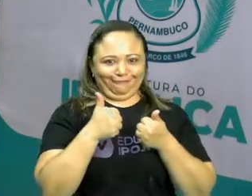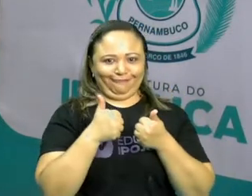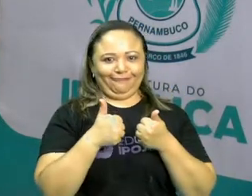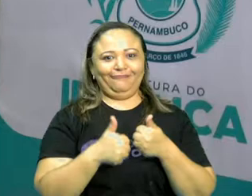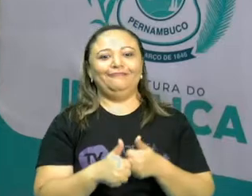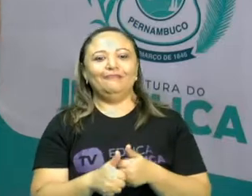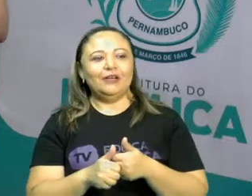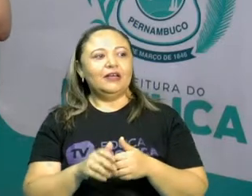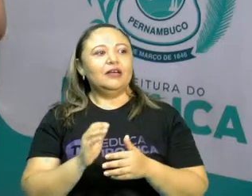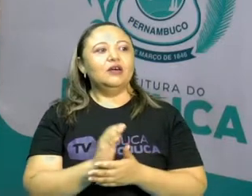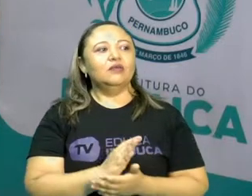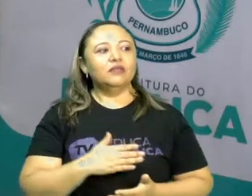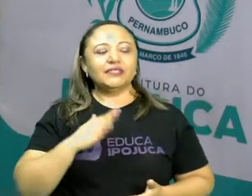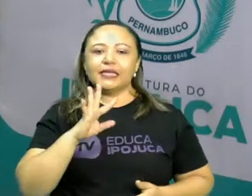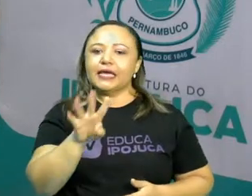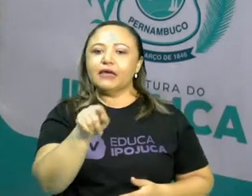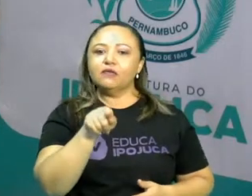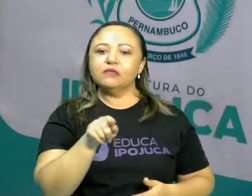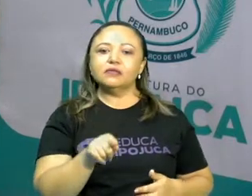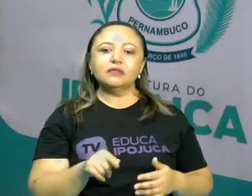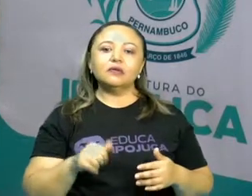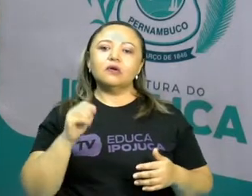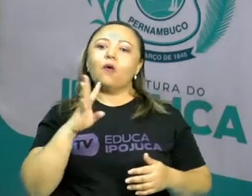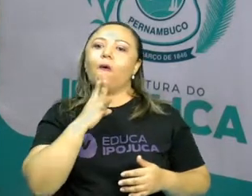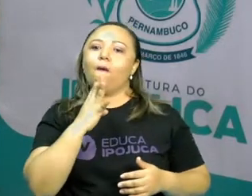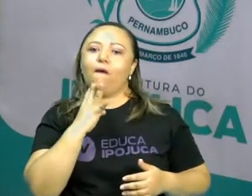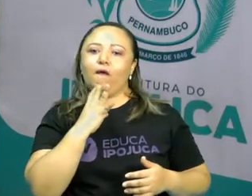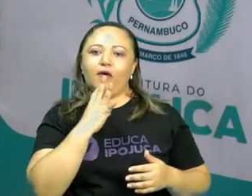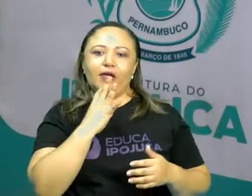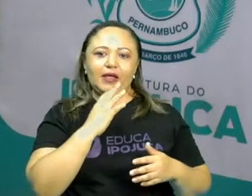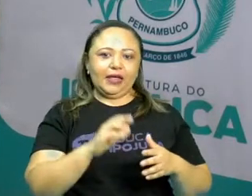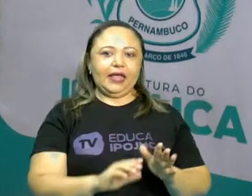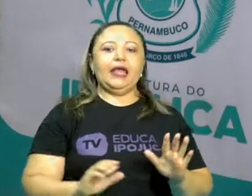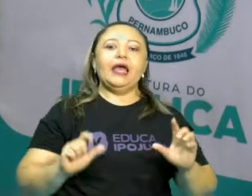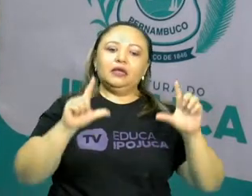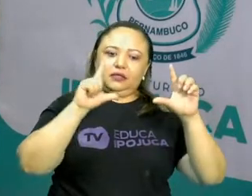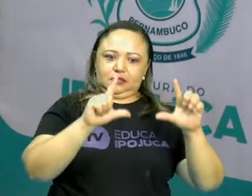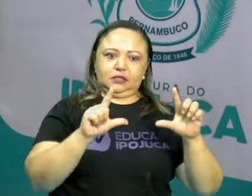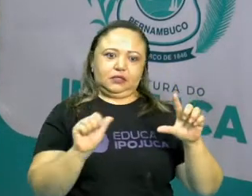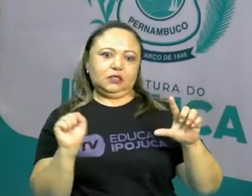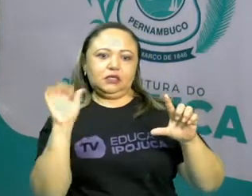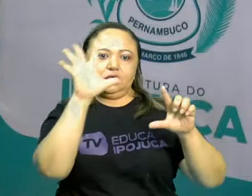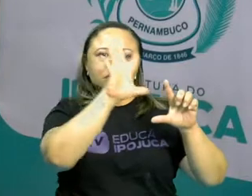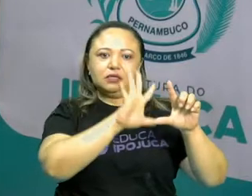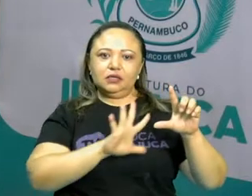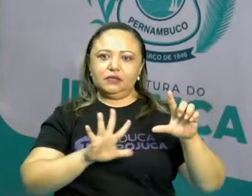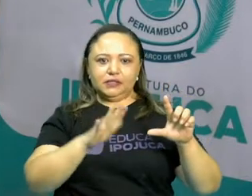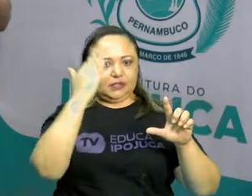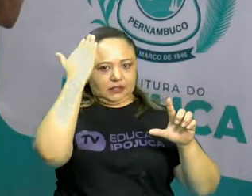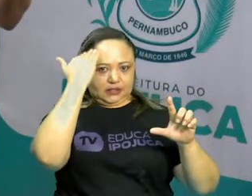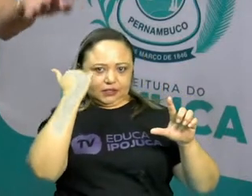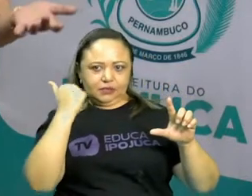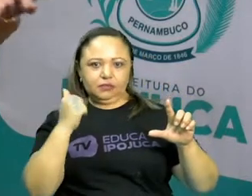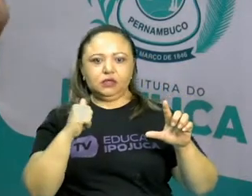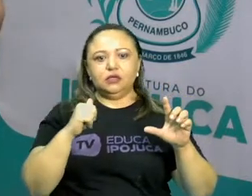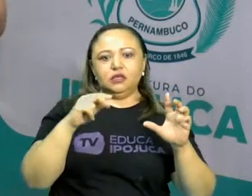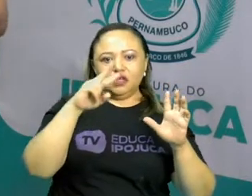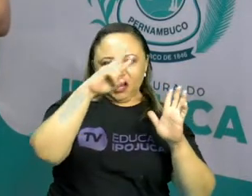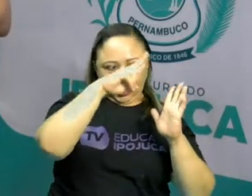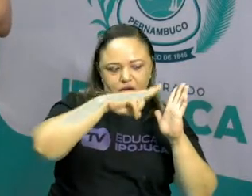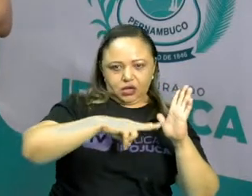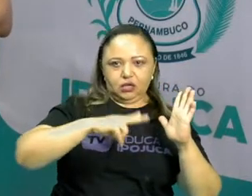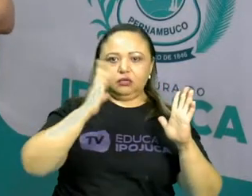vamos conversar. Você conhece esse gênero textual charge? Você sabe o que é uma charge? Você já leu